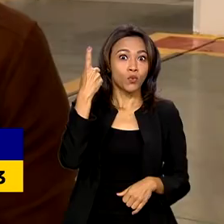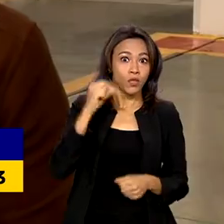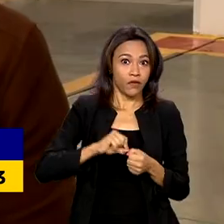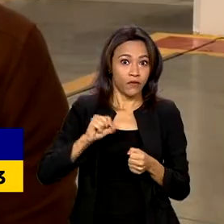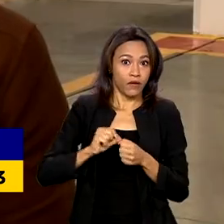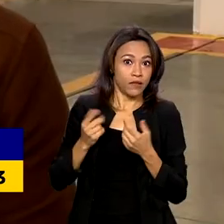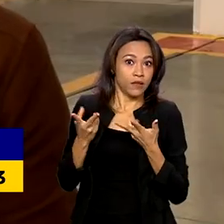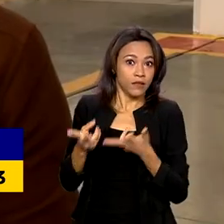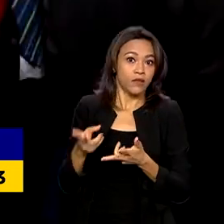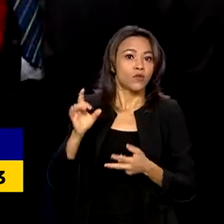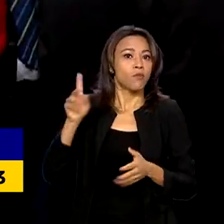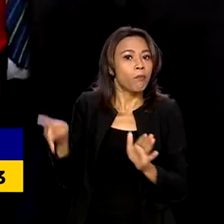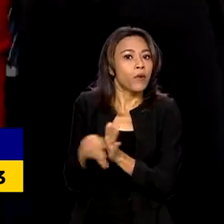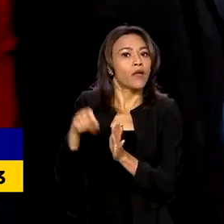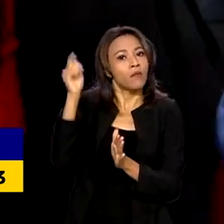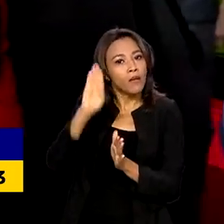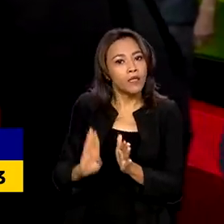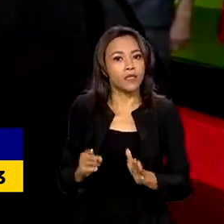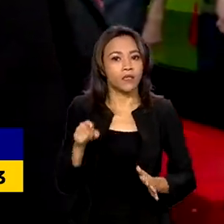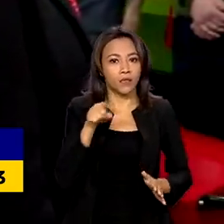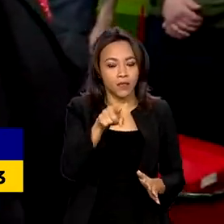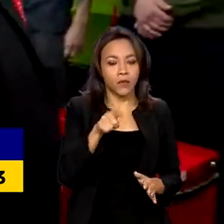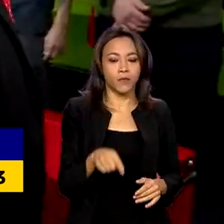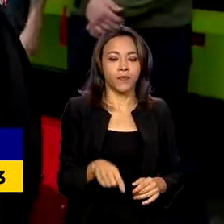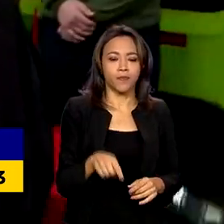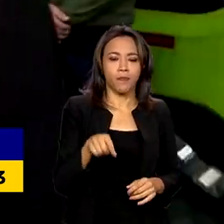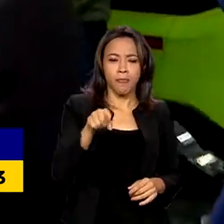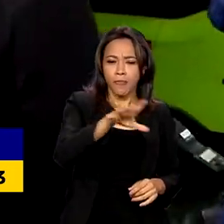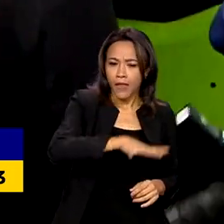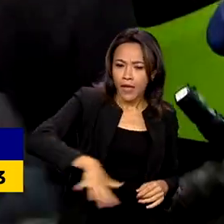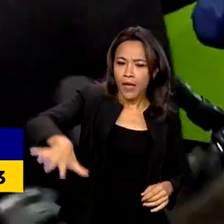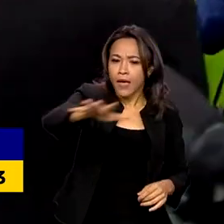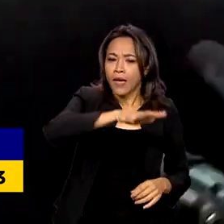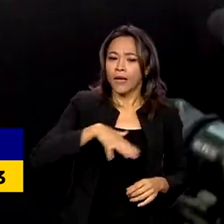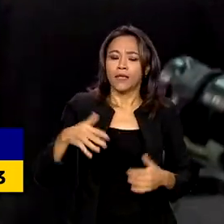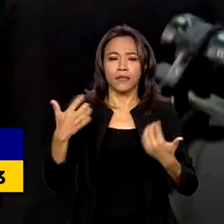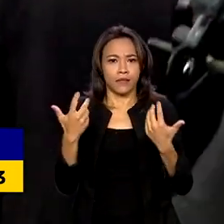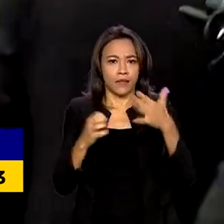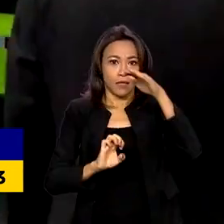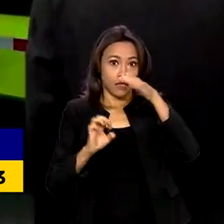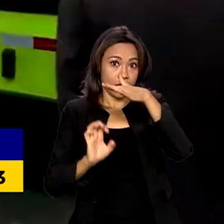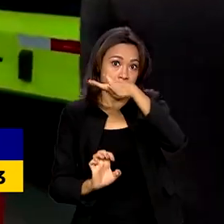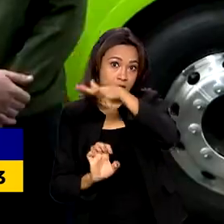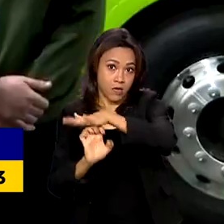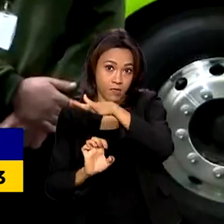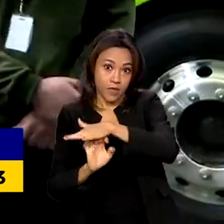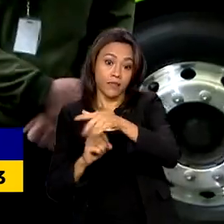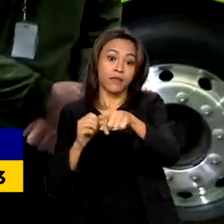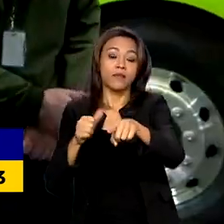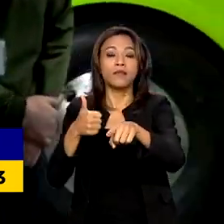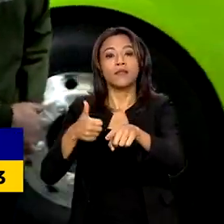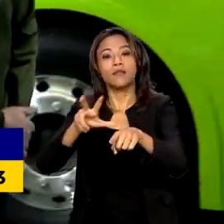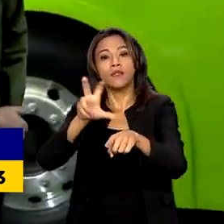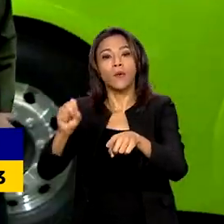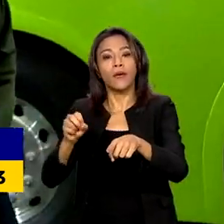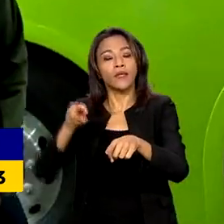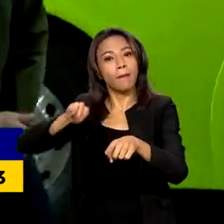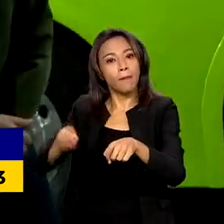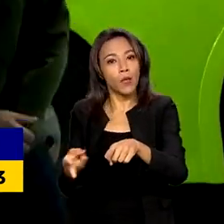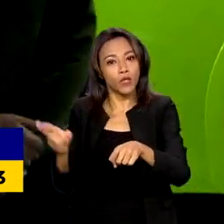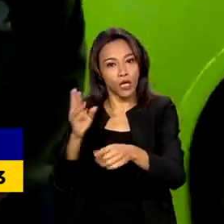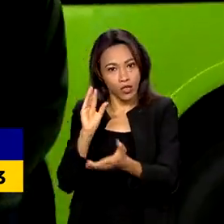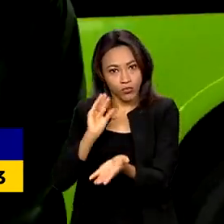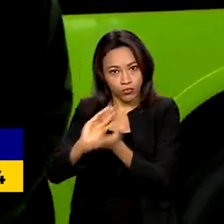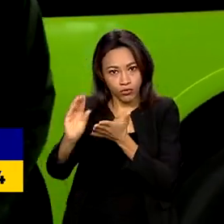% nacional. A empresa passou por uma ampliação com investimento de 150 milhões de reais. A